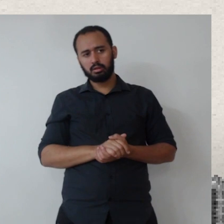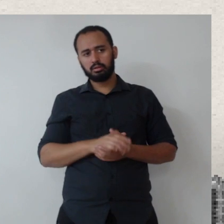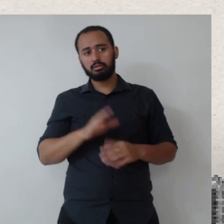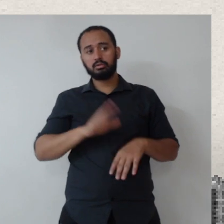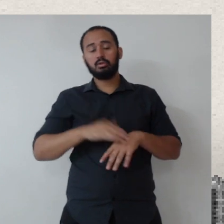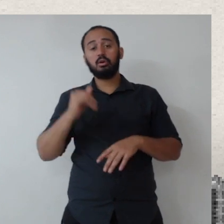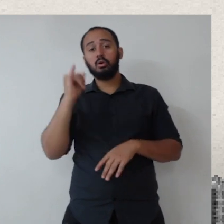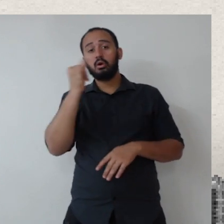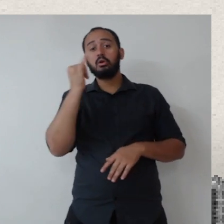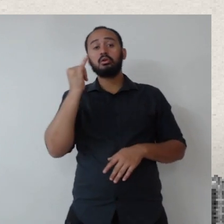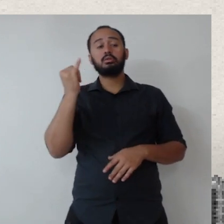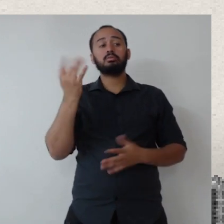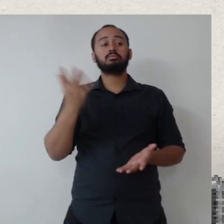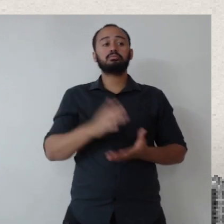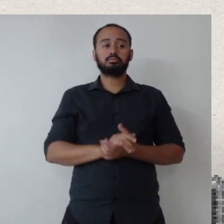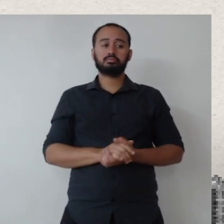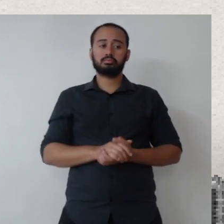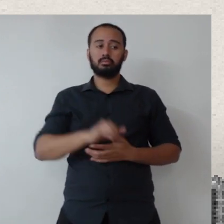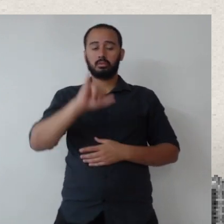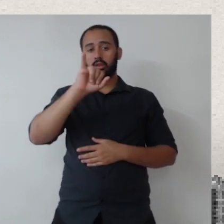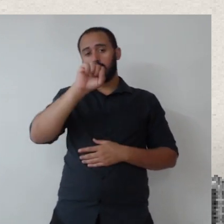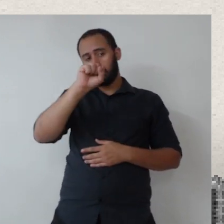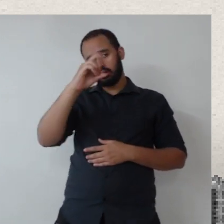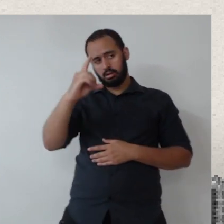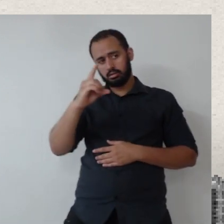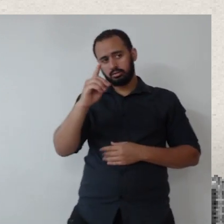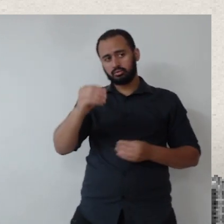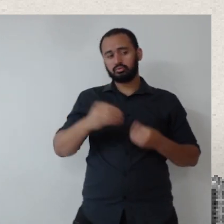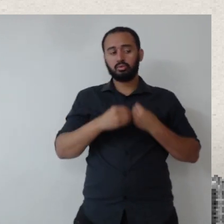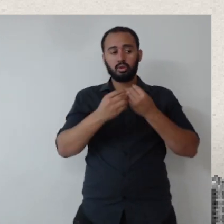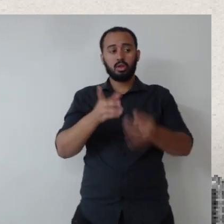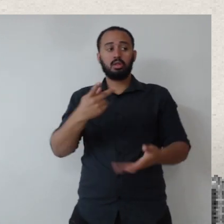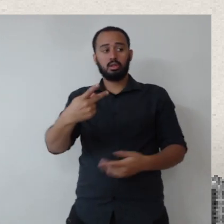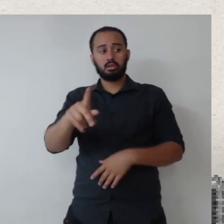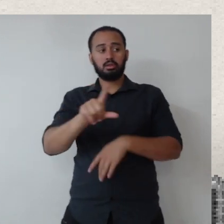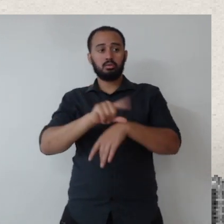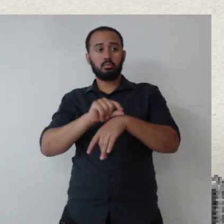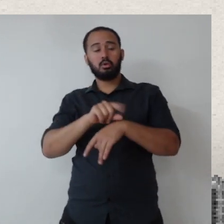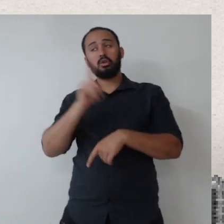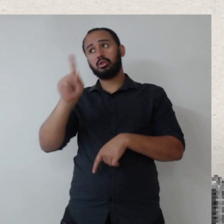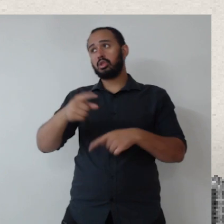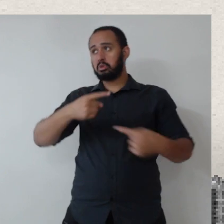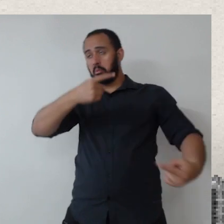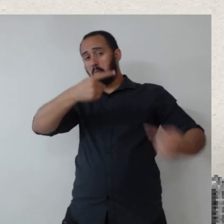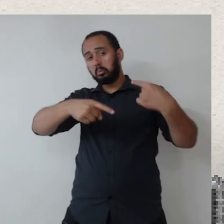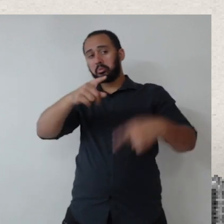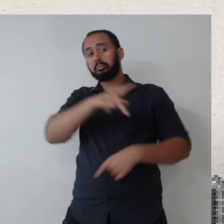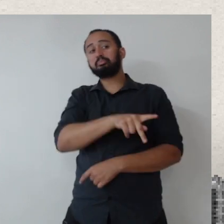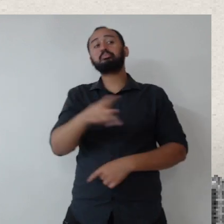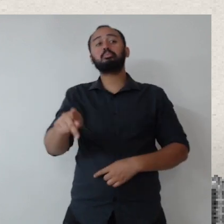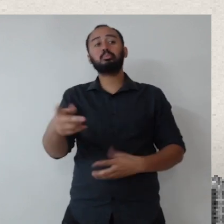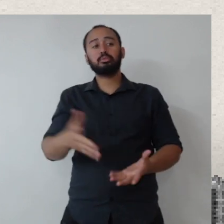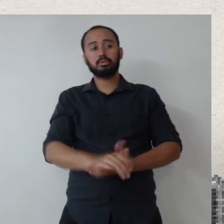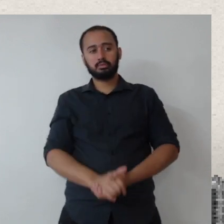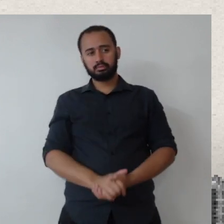importância que está sendo dada para ele nesse momento nessas políticas públicas para o futuro?